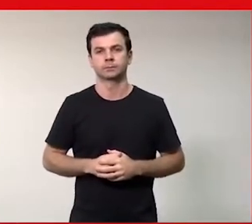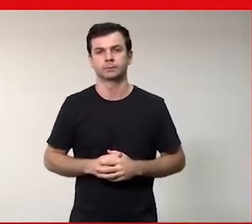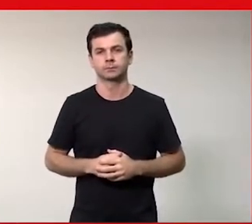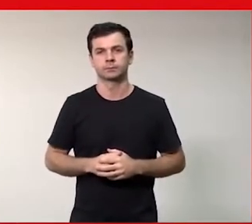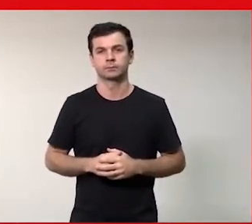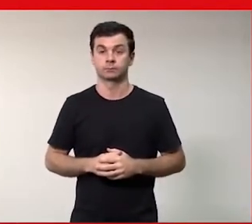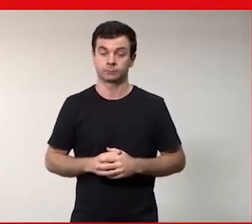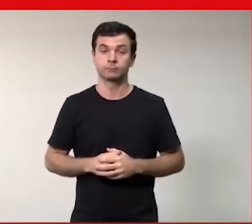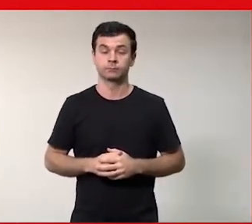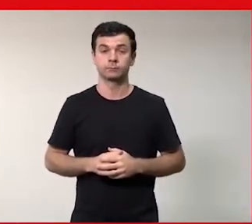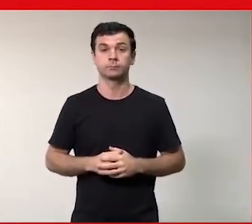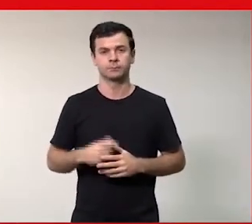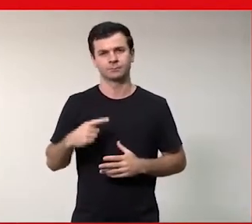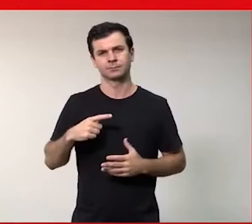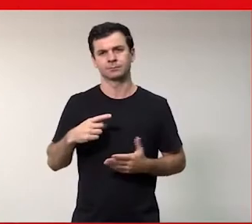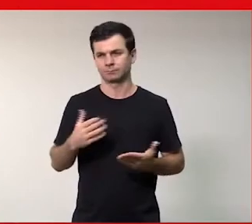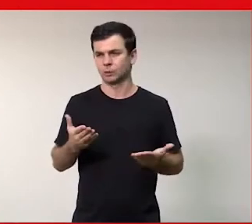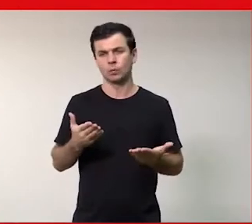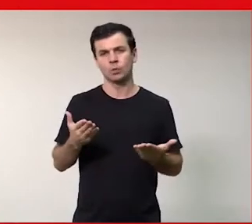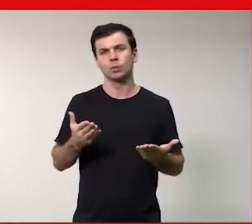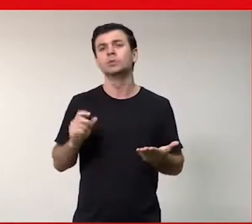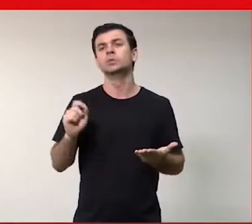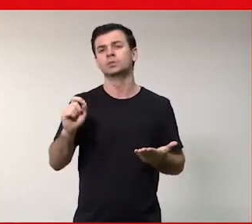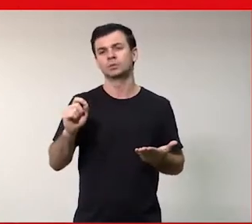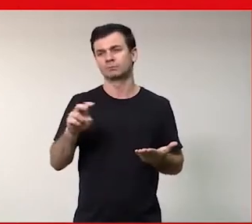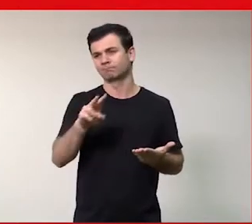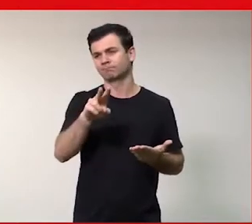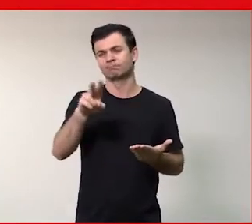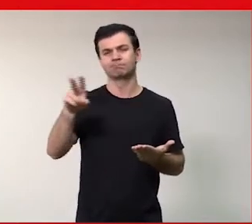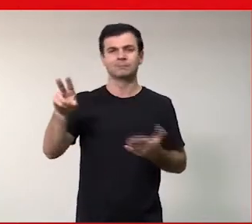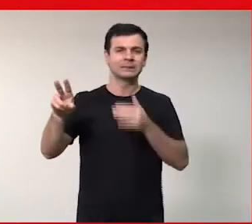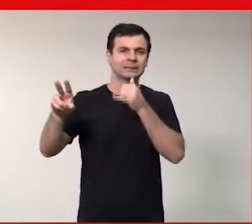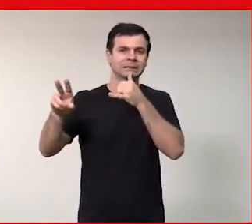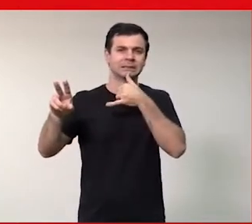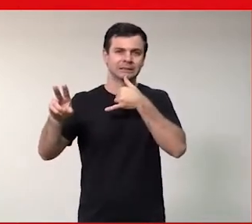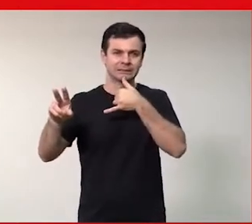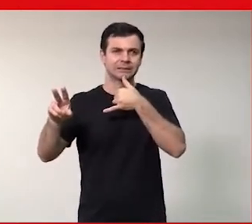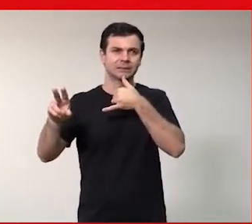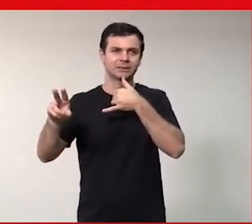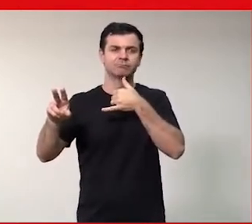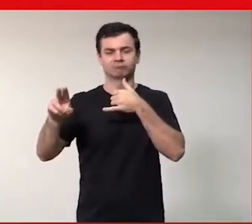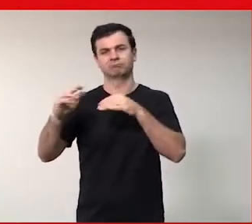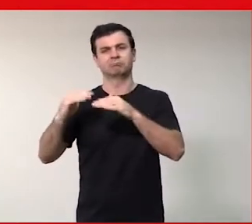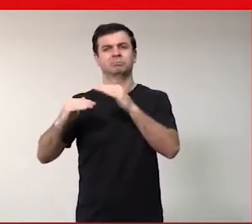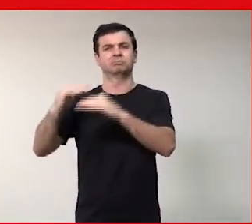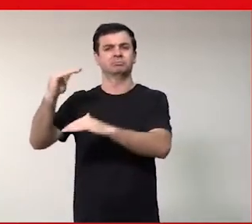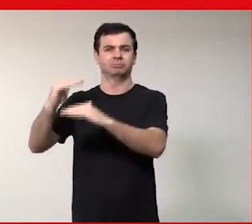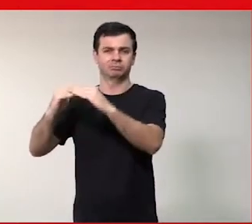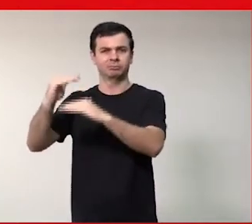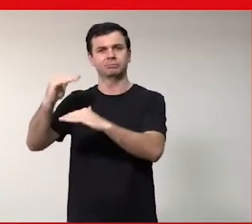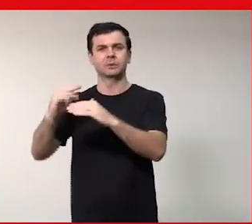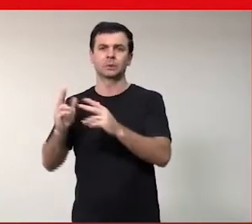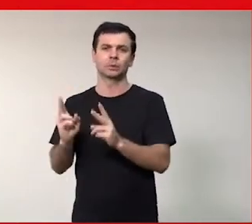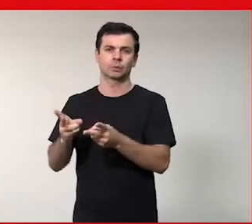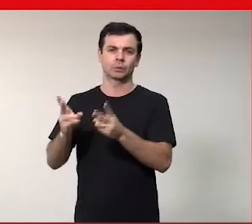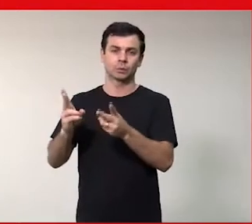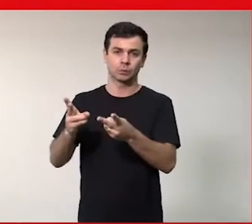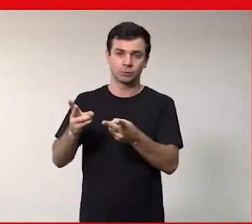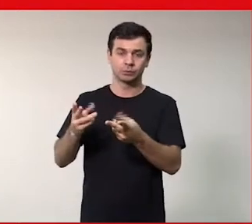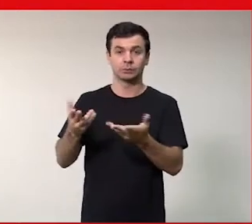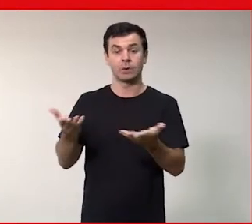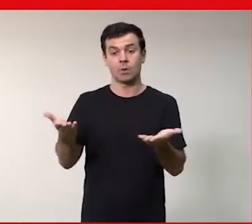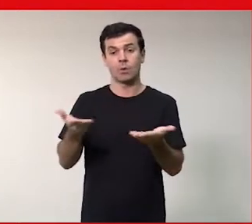Nós sabemos que hoje, infelizmente, os números ainda não são assim tão promissores, nós temos